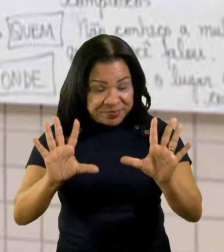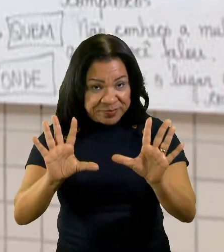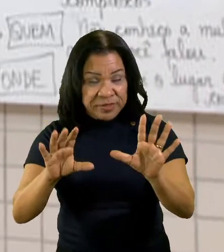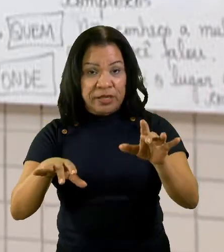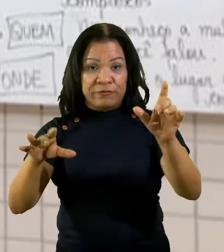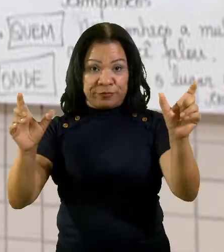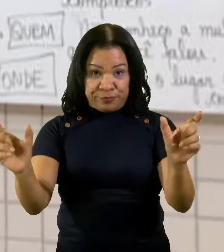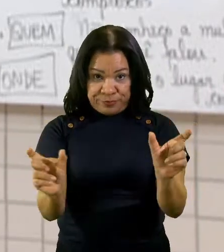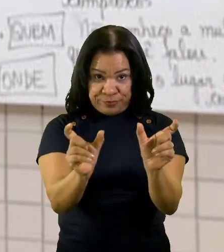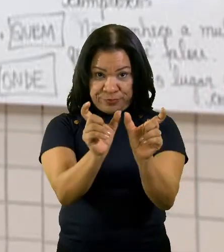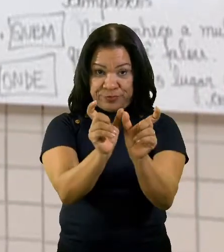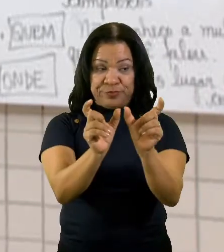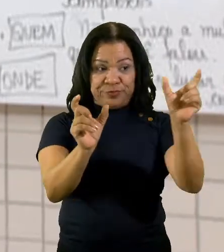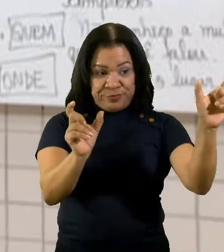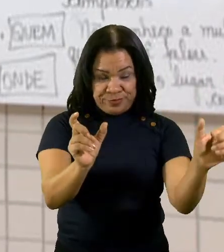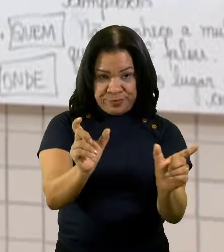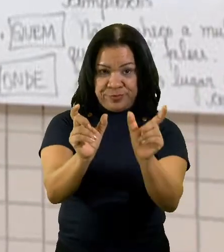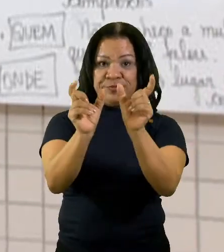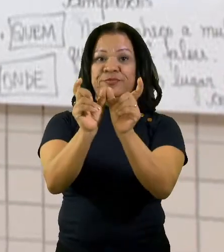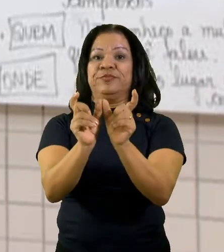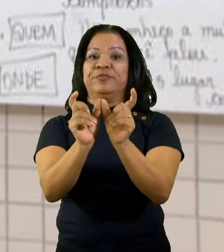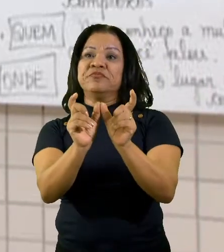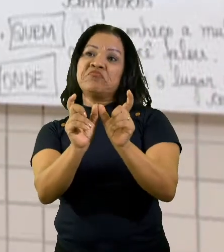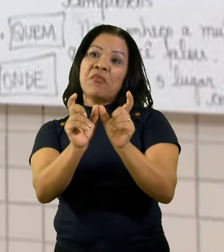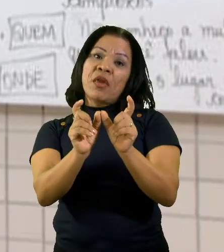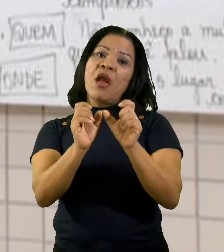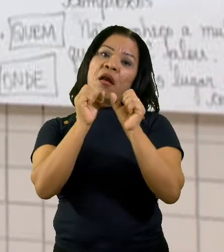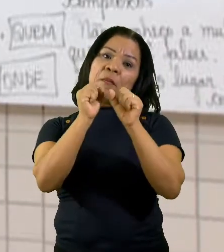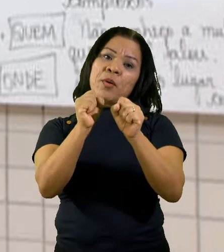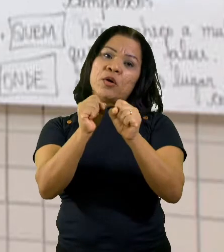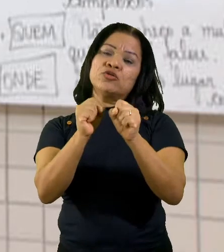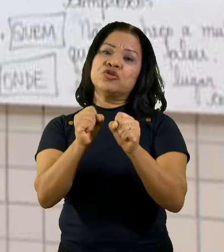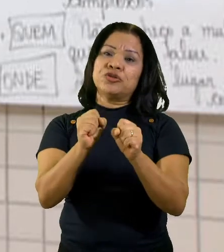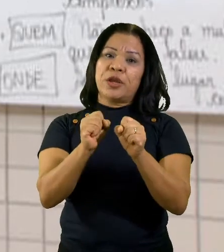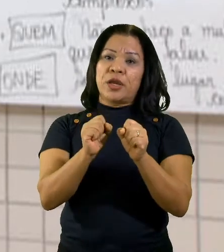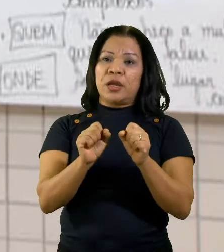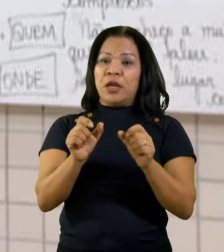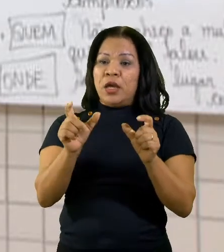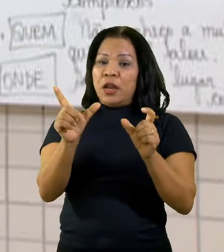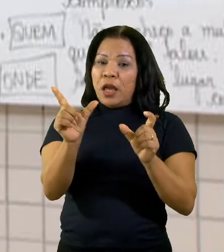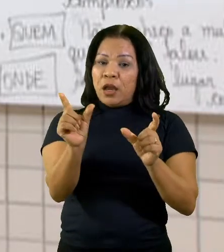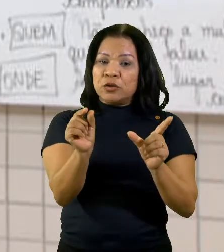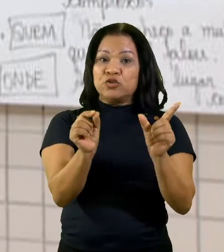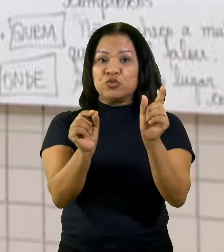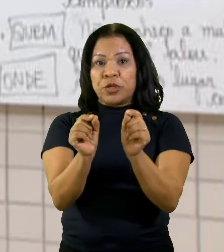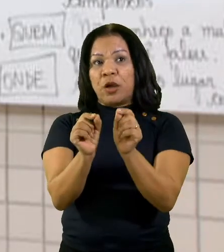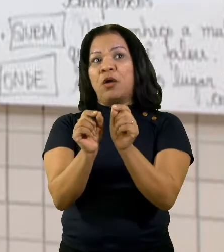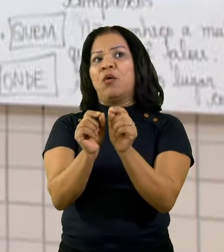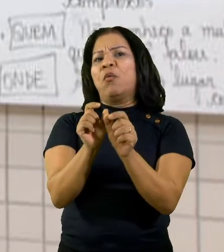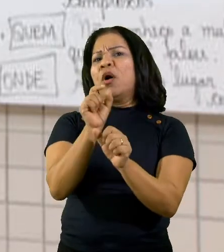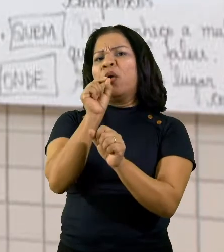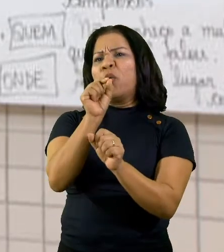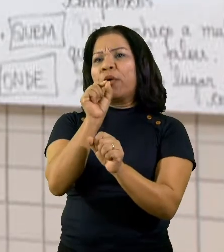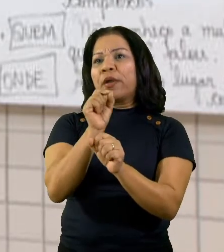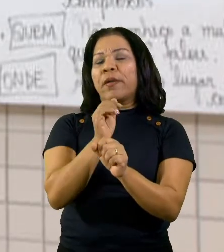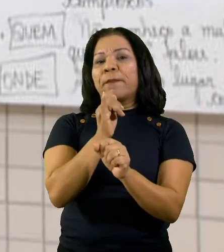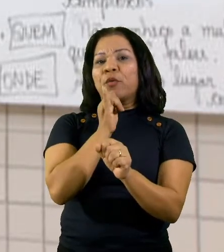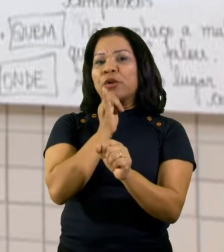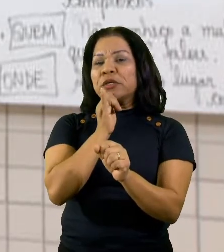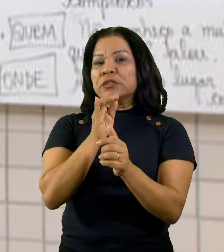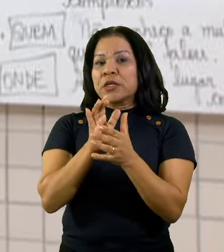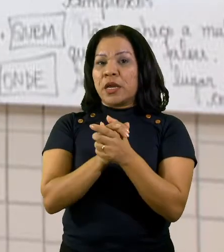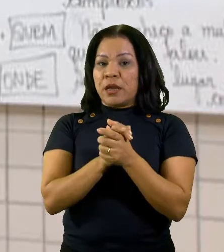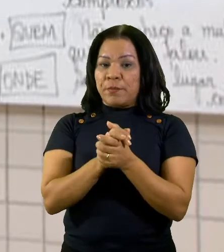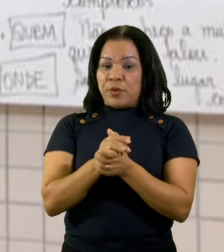elas por algum elemento conectivo, que nesse caso são as conjunções coordenativas, mas